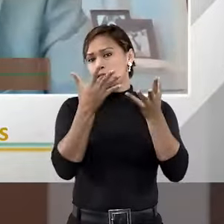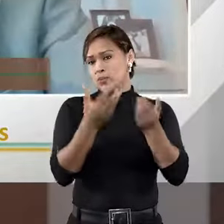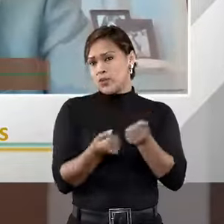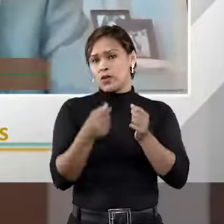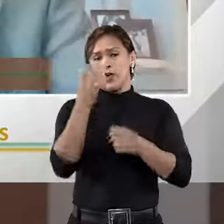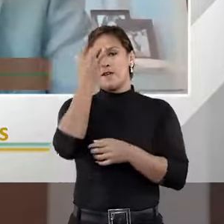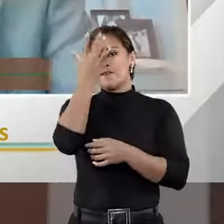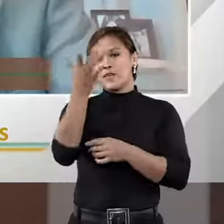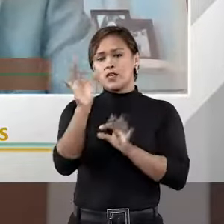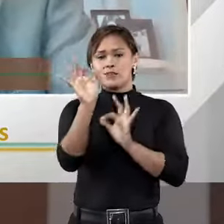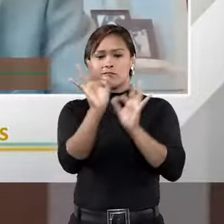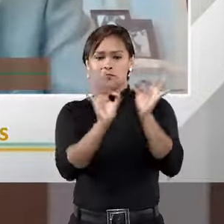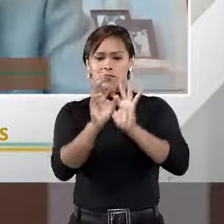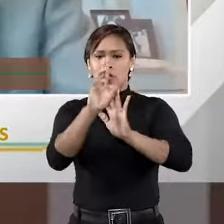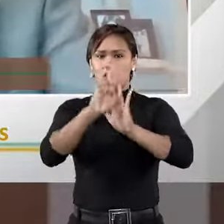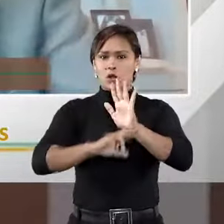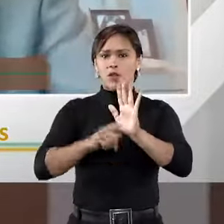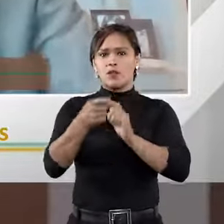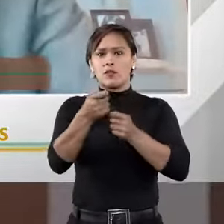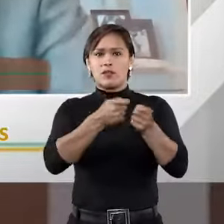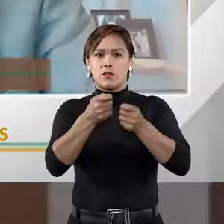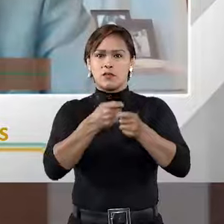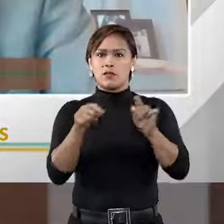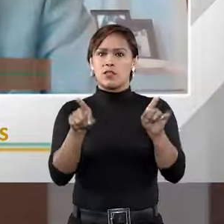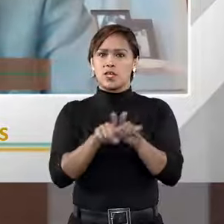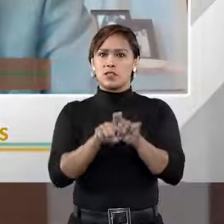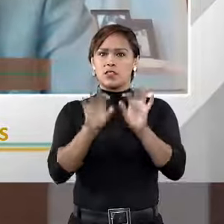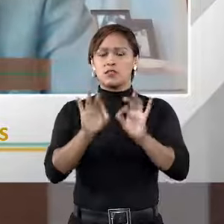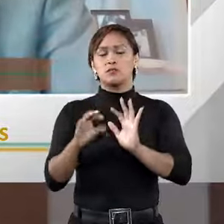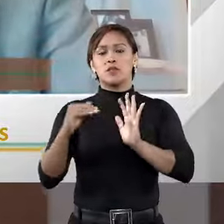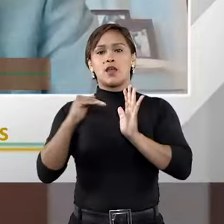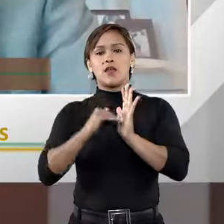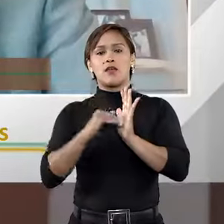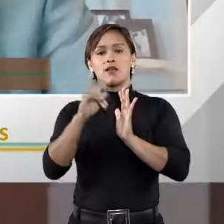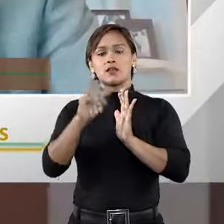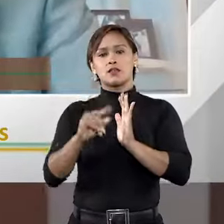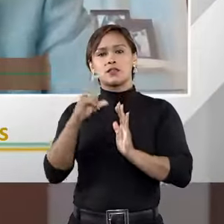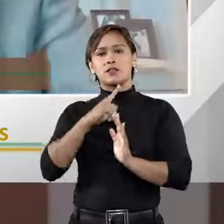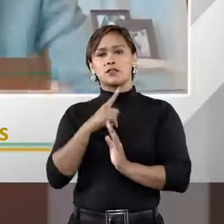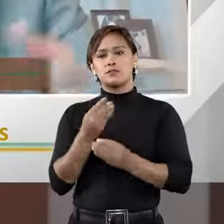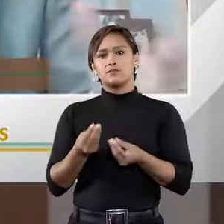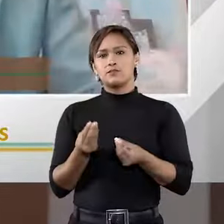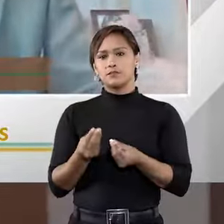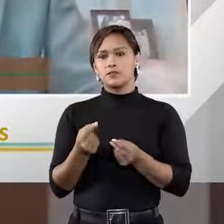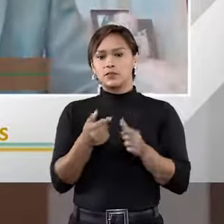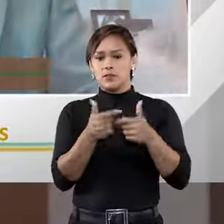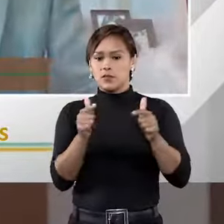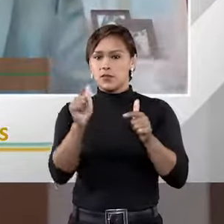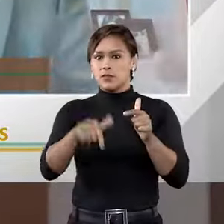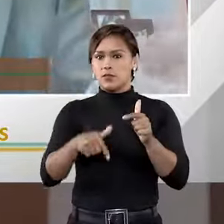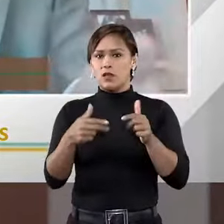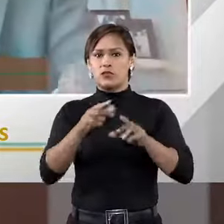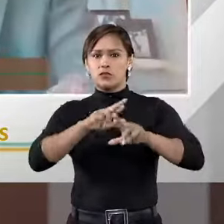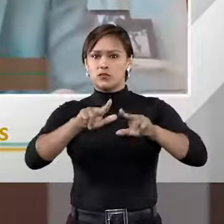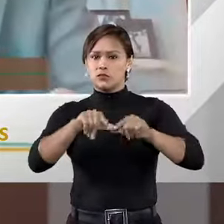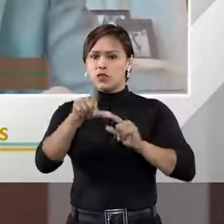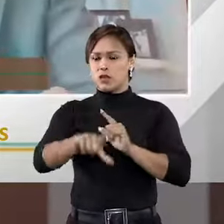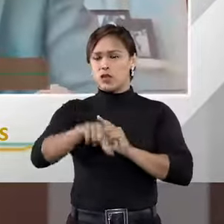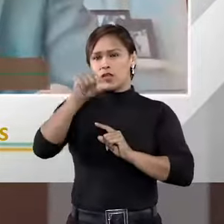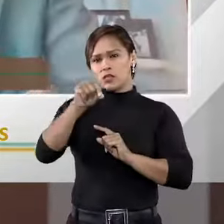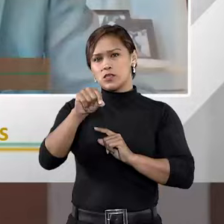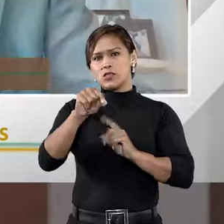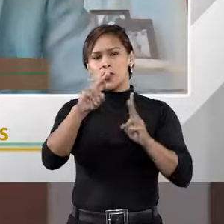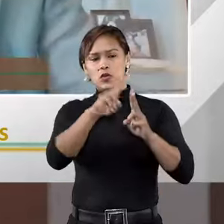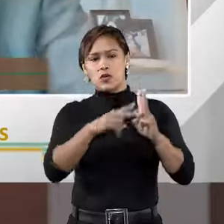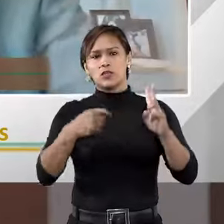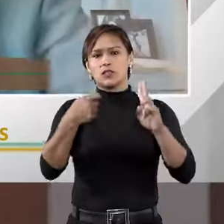deixar mais fácil a regulamentação da sua arbitragem. As câmaras, em alguns casos, de impasse na escolha dos árbitros